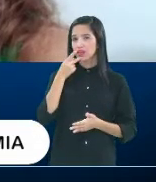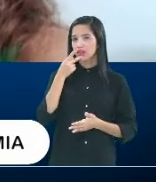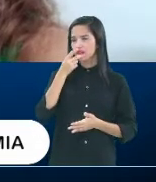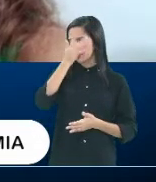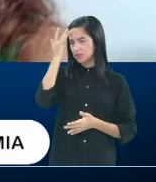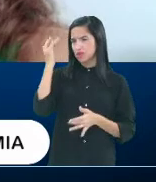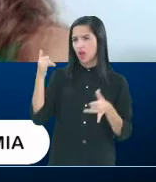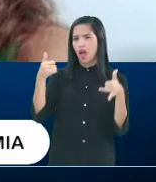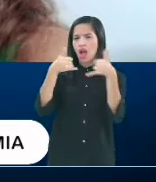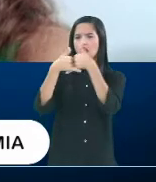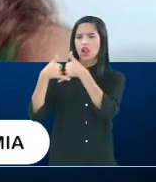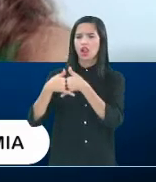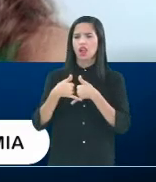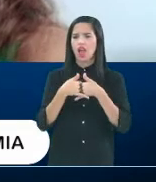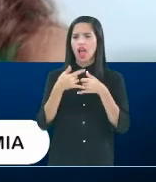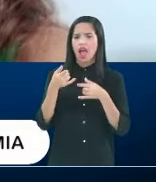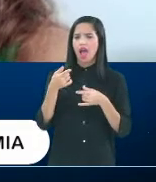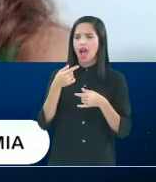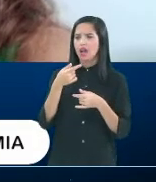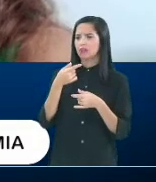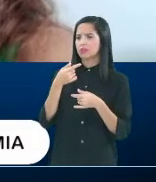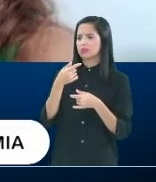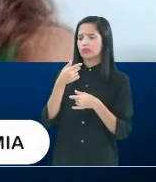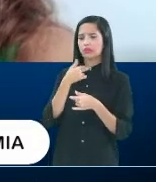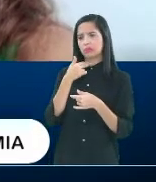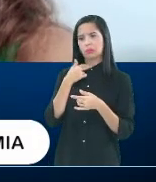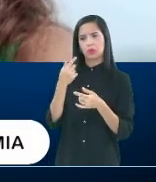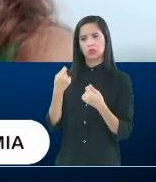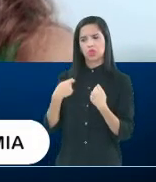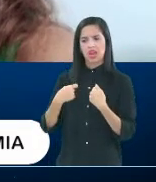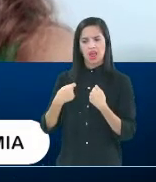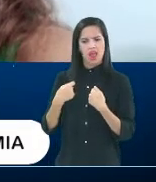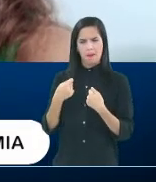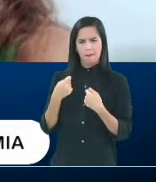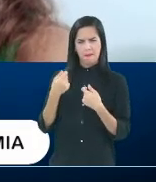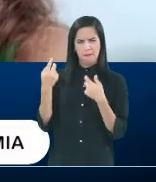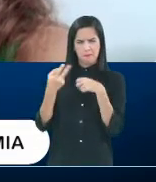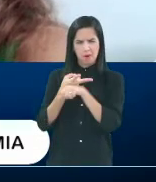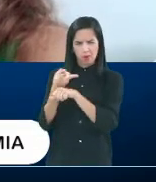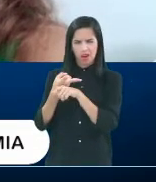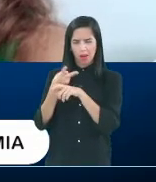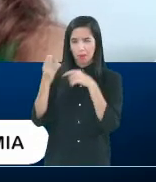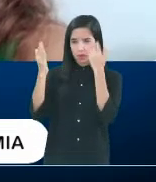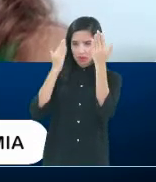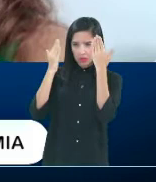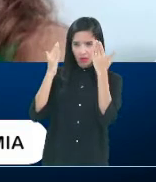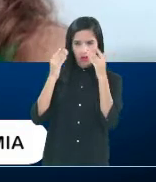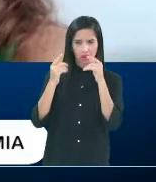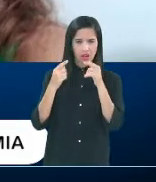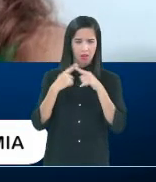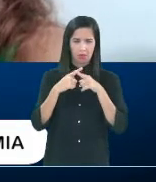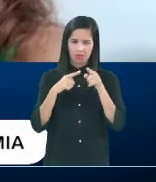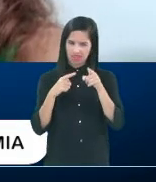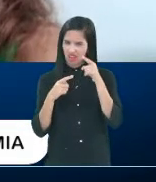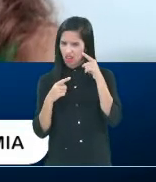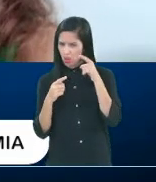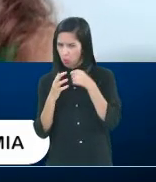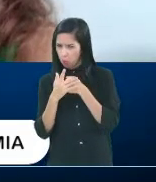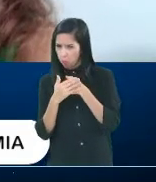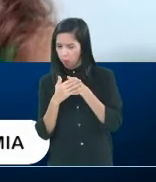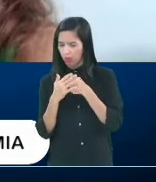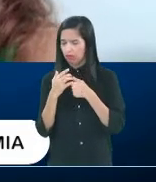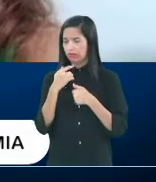liga, por exemplo, não, não deve procurar um psicólogo, não deve procurar um psiquiatra, por, porque é doente, e, muitas vezes, nós